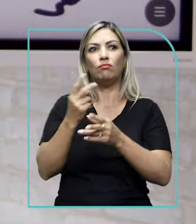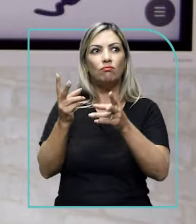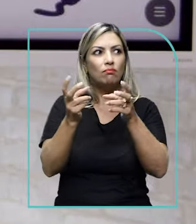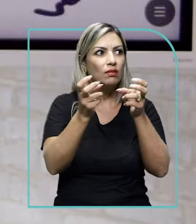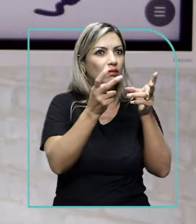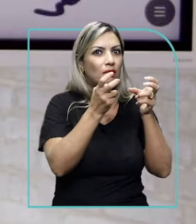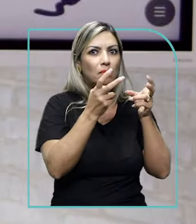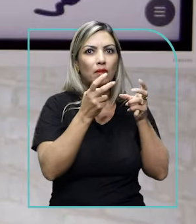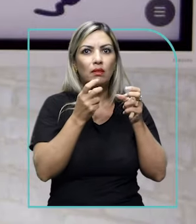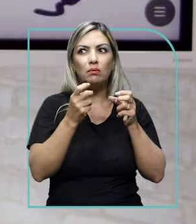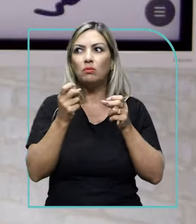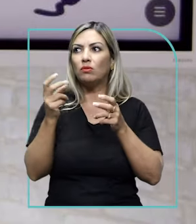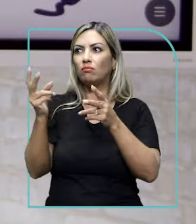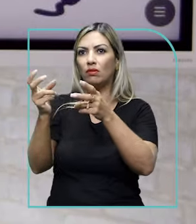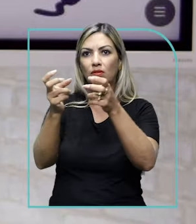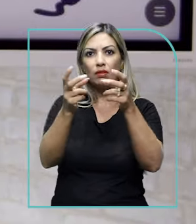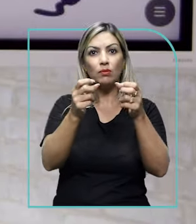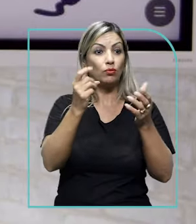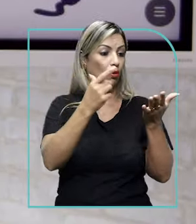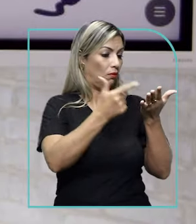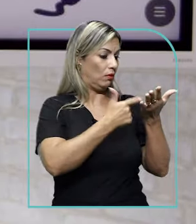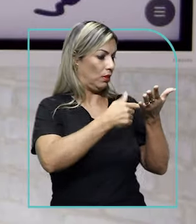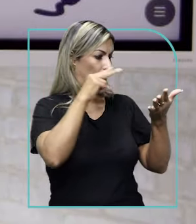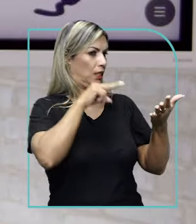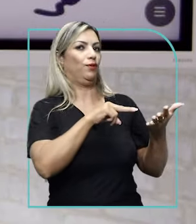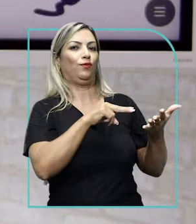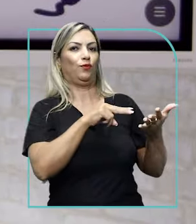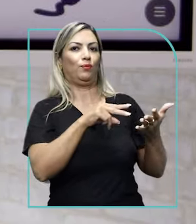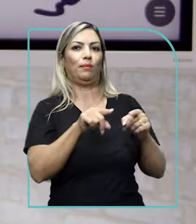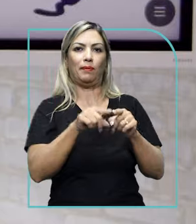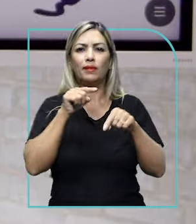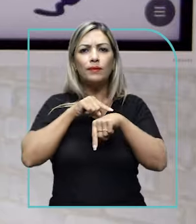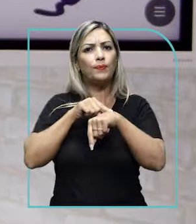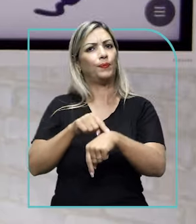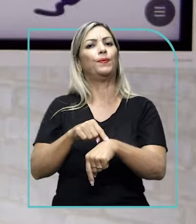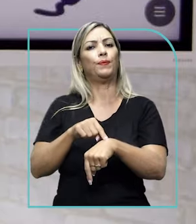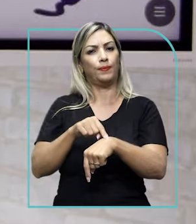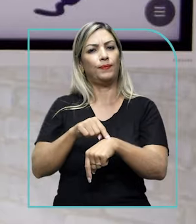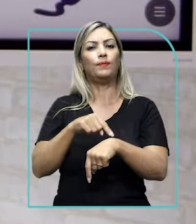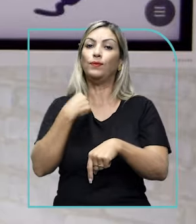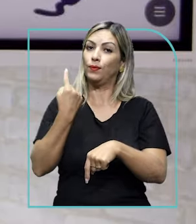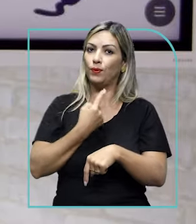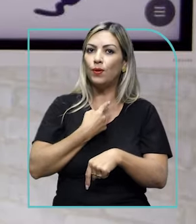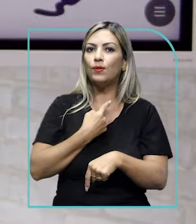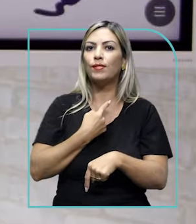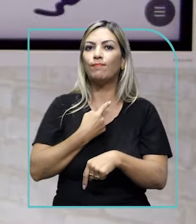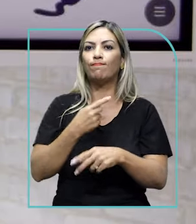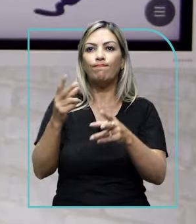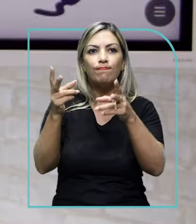víamos e só esperávamos ver nos livros. Então, naquele momento, nós